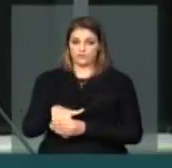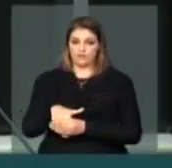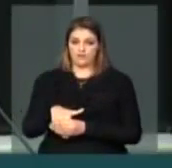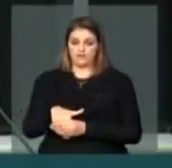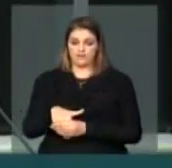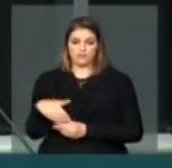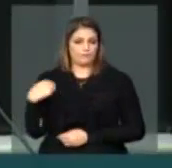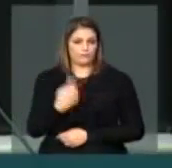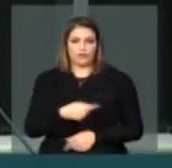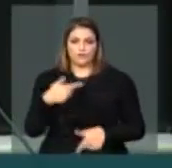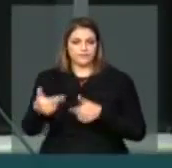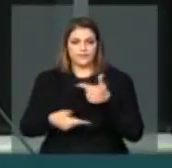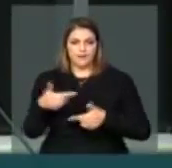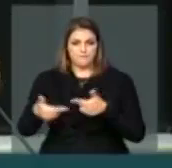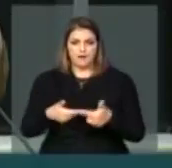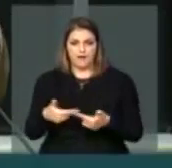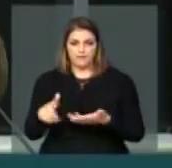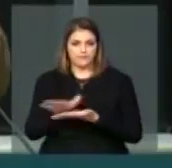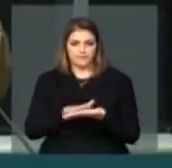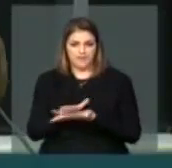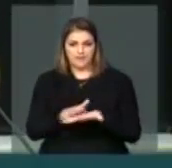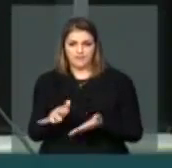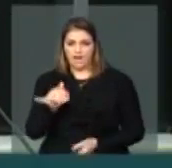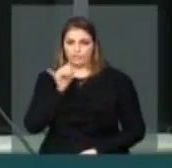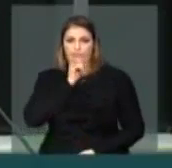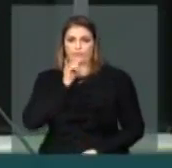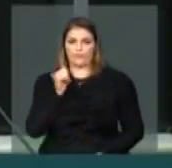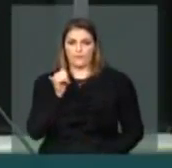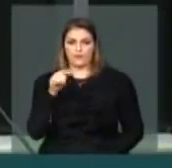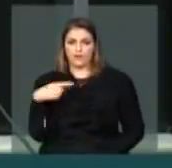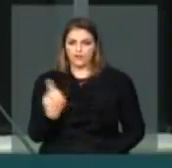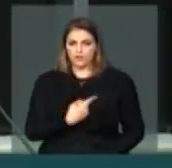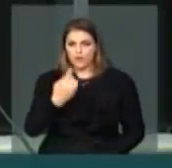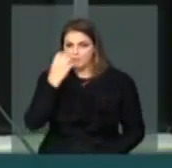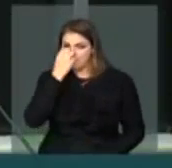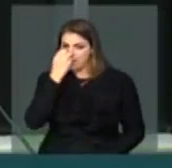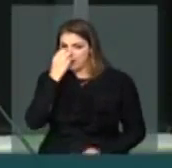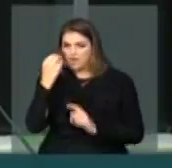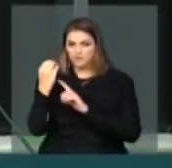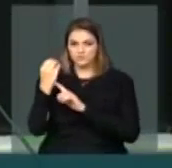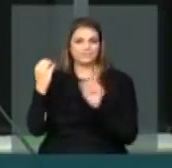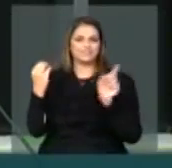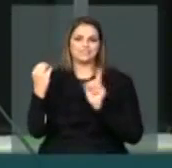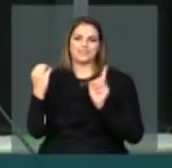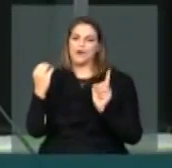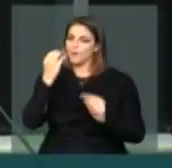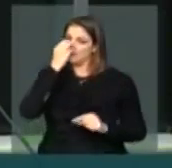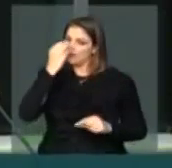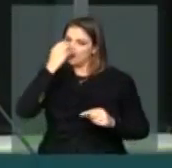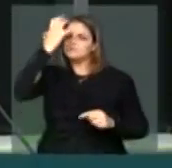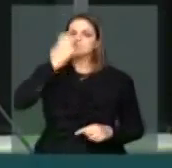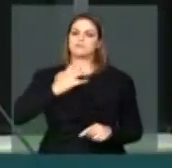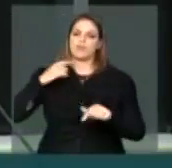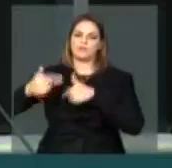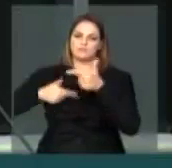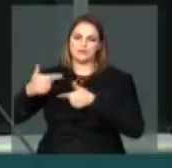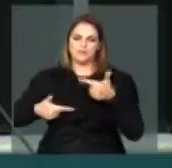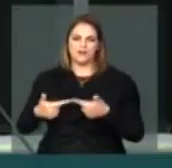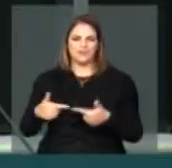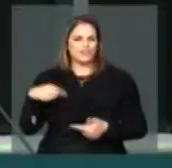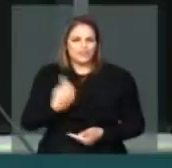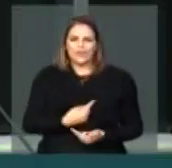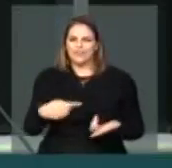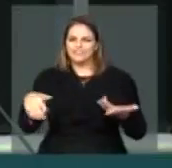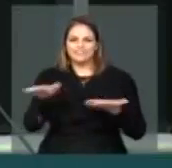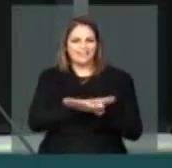nós fizemos papel não de palhaço, porque as atividades circenses estão muito importantes, mas um papel decorativo,